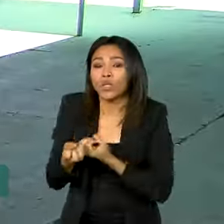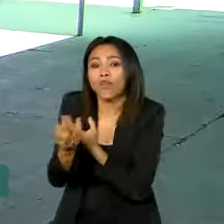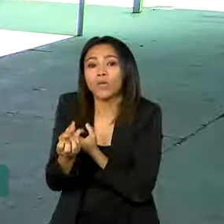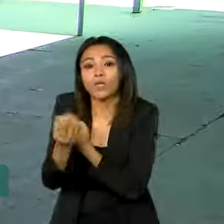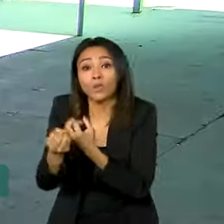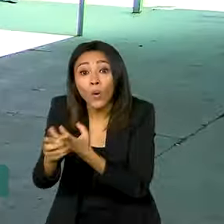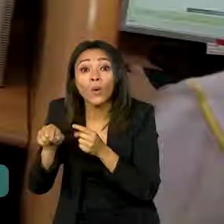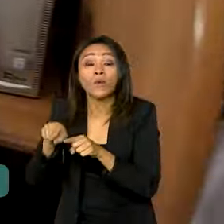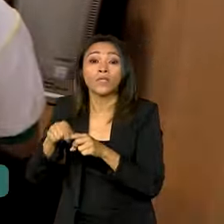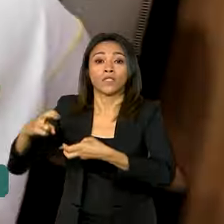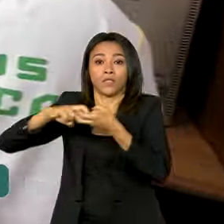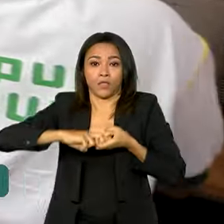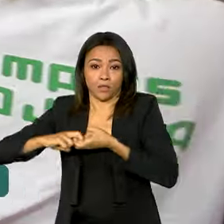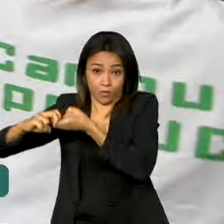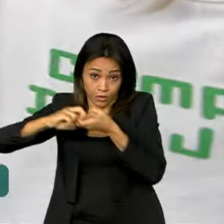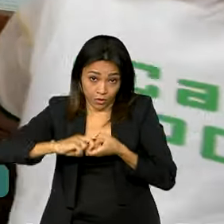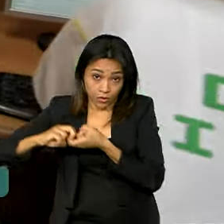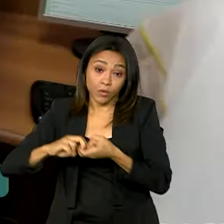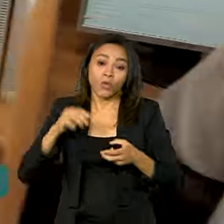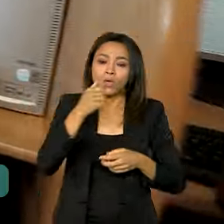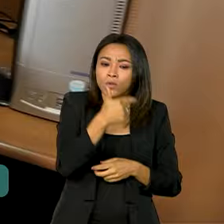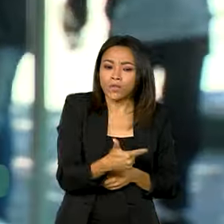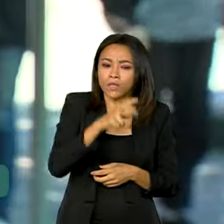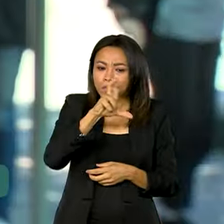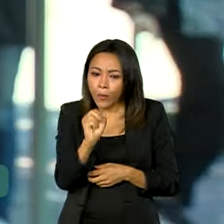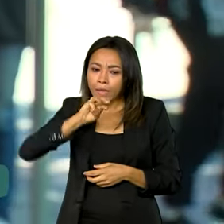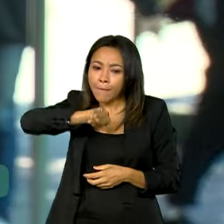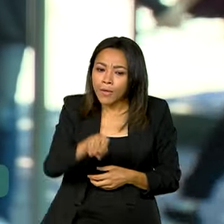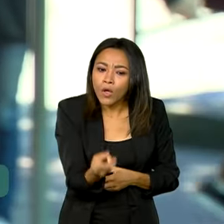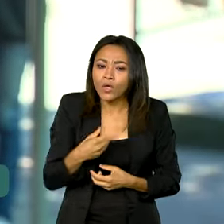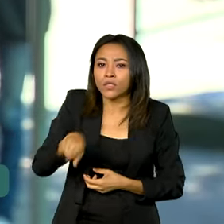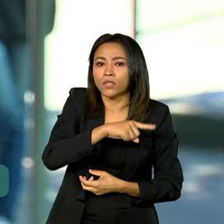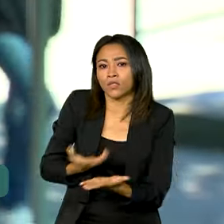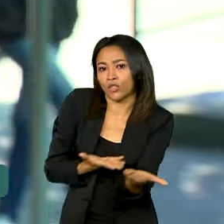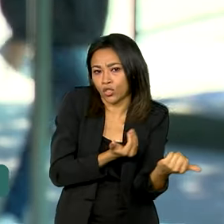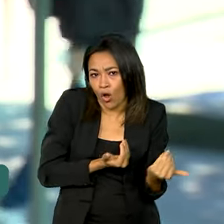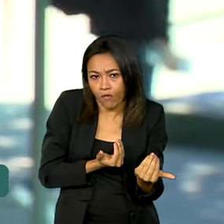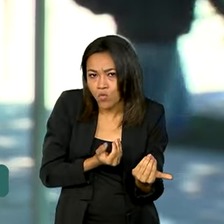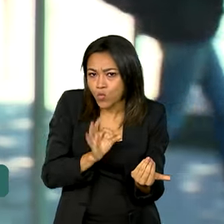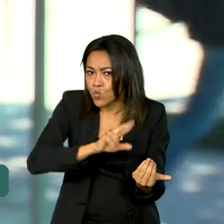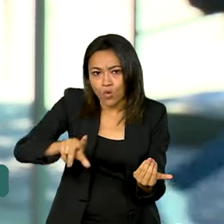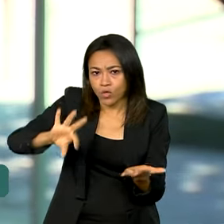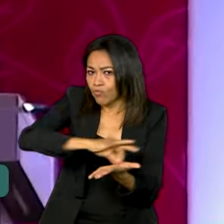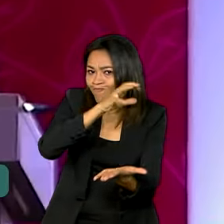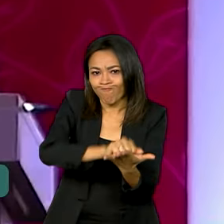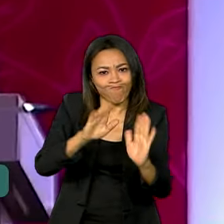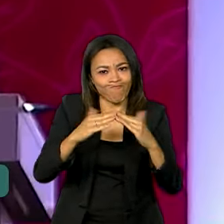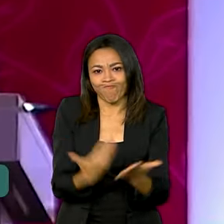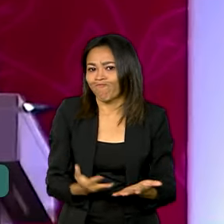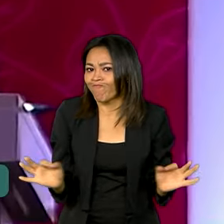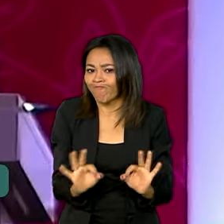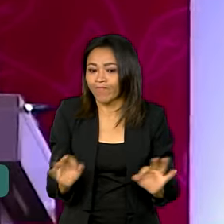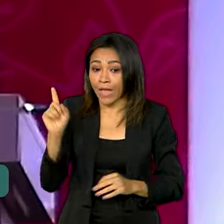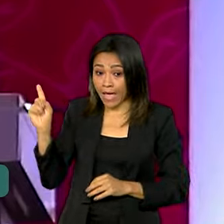revelam que 250 milhões de jovens e crianças de todo o planeta não estão matriculados em escolas. Hoje,